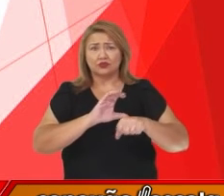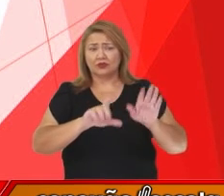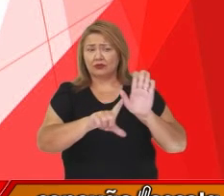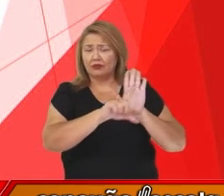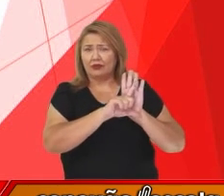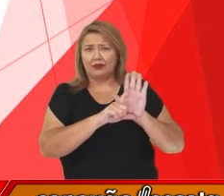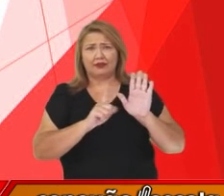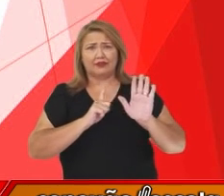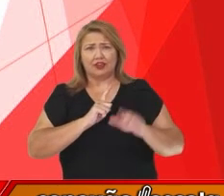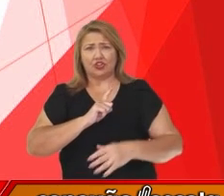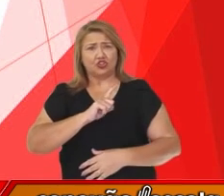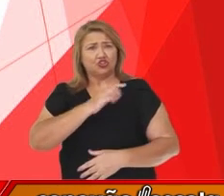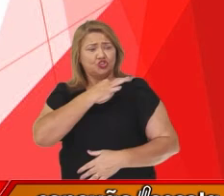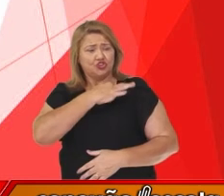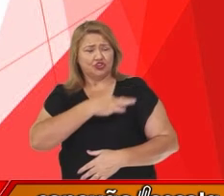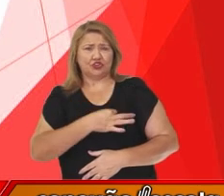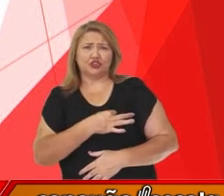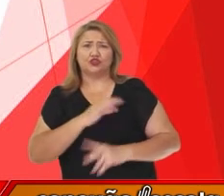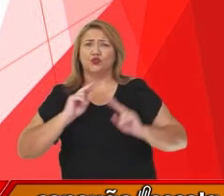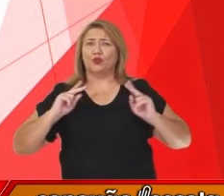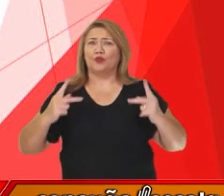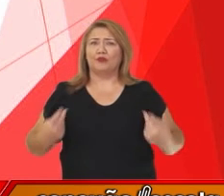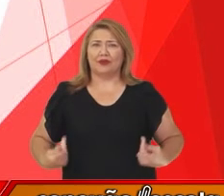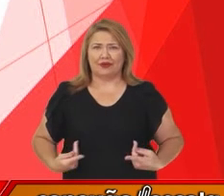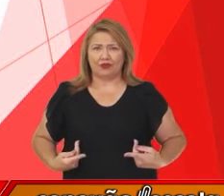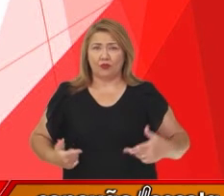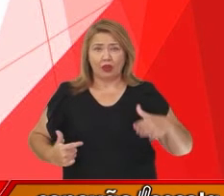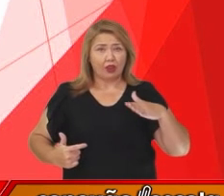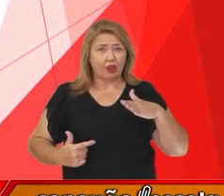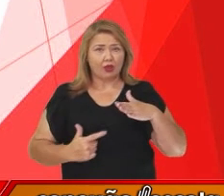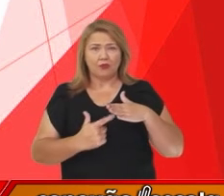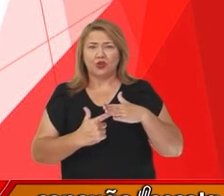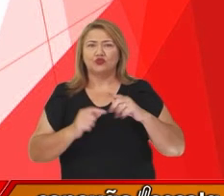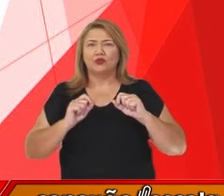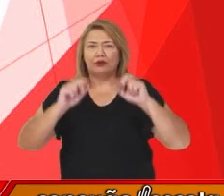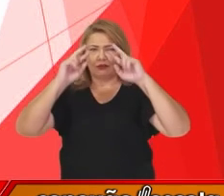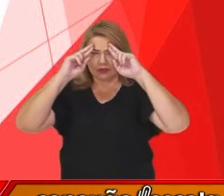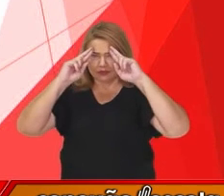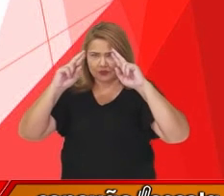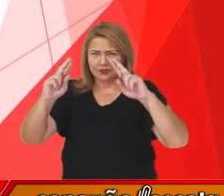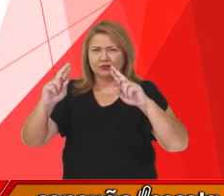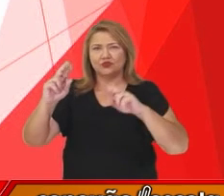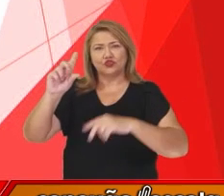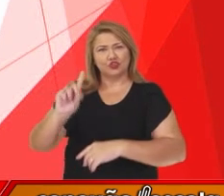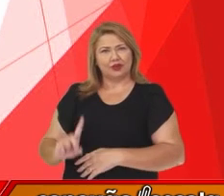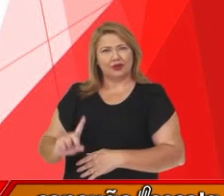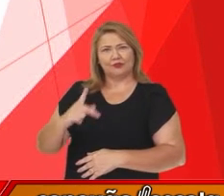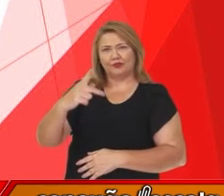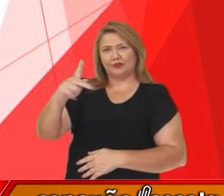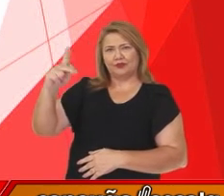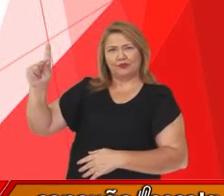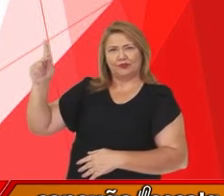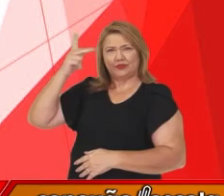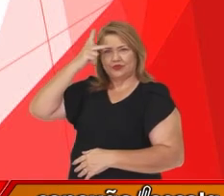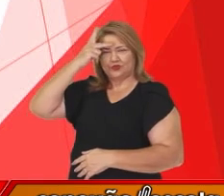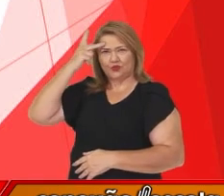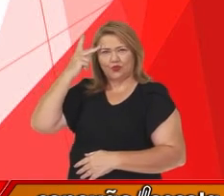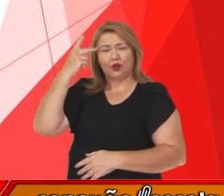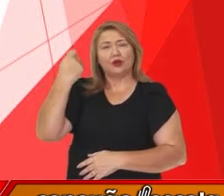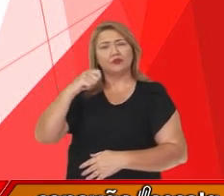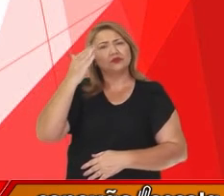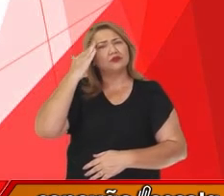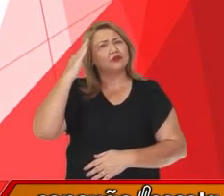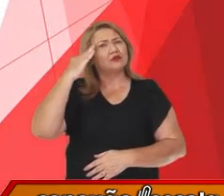pessoa humana. O nosso limite é respeitar o direito do outro. Então nós precisamos compreender